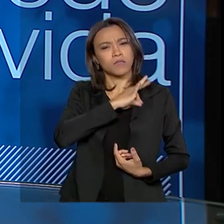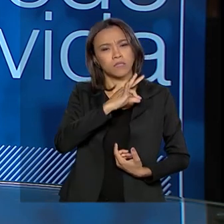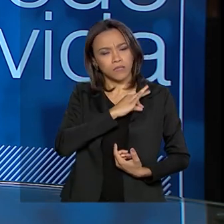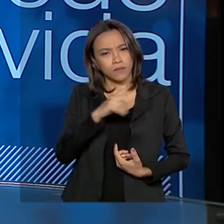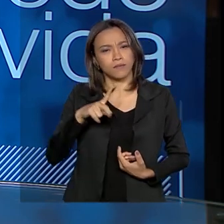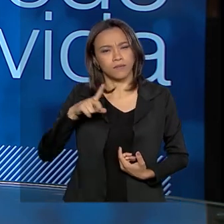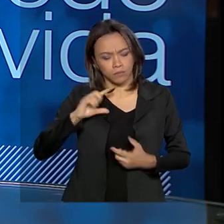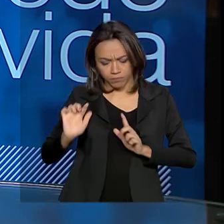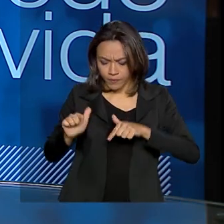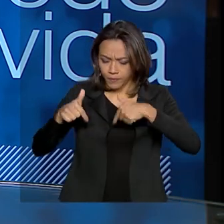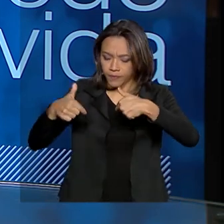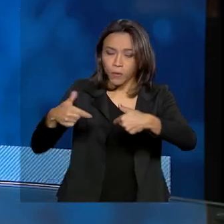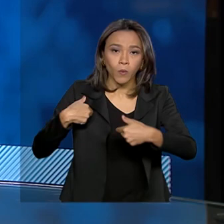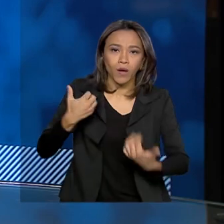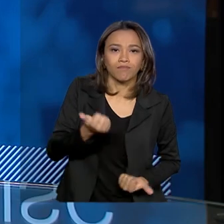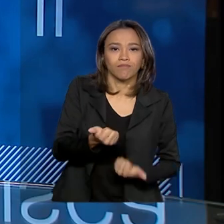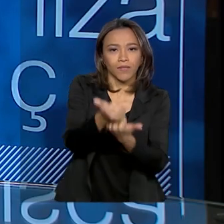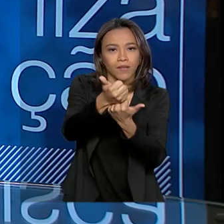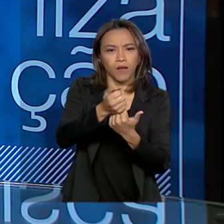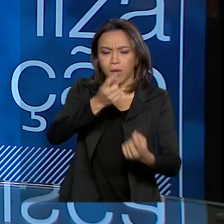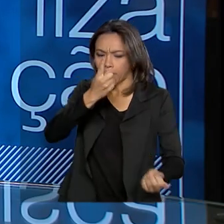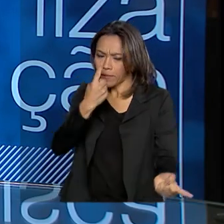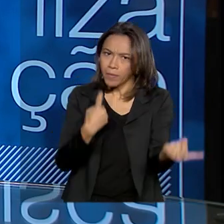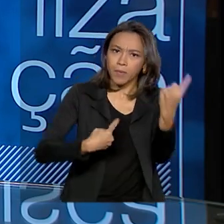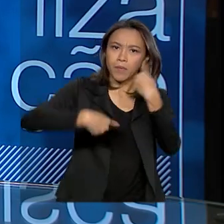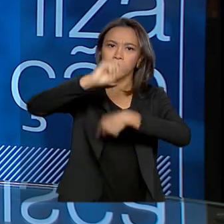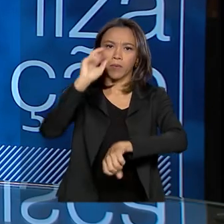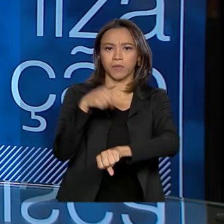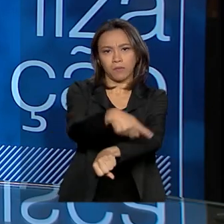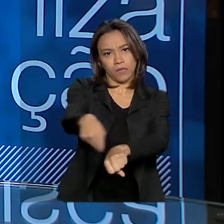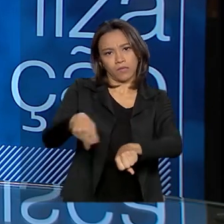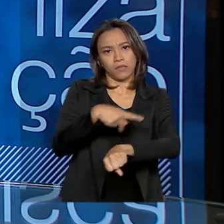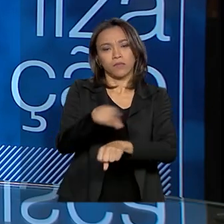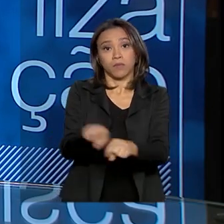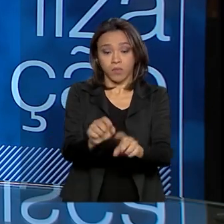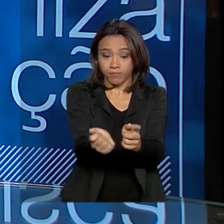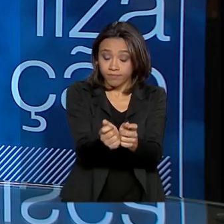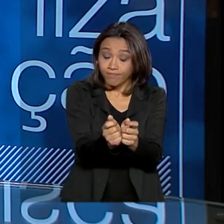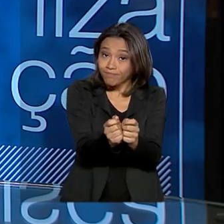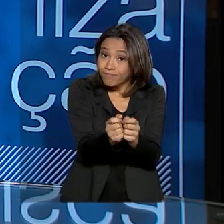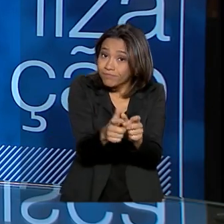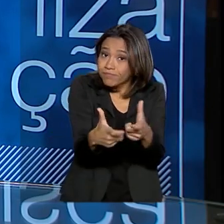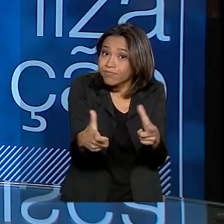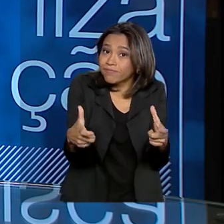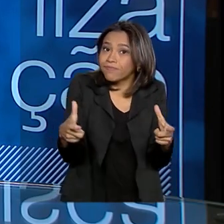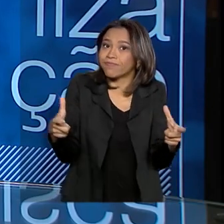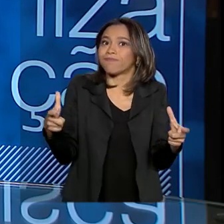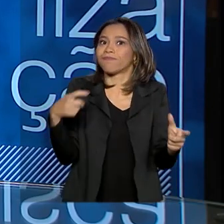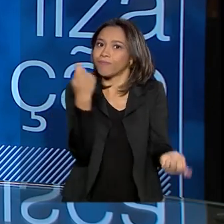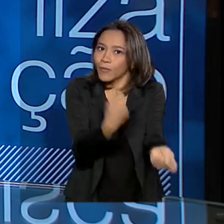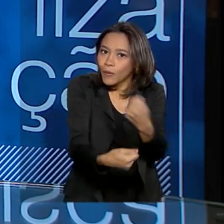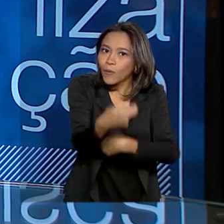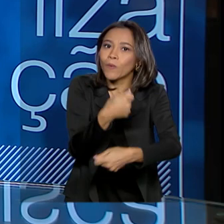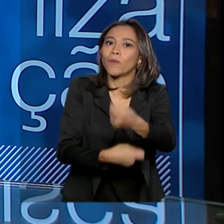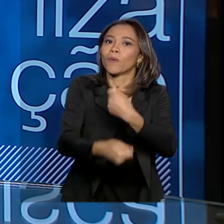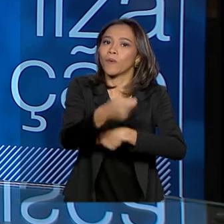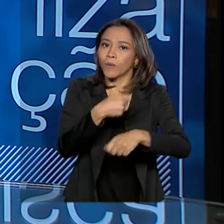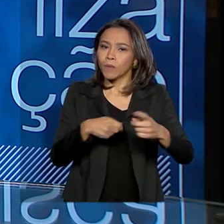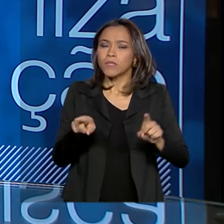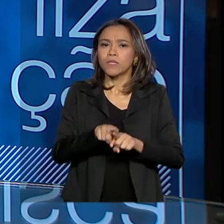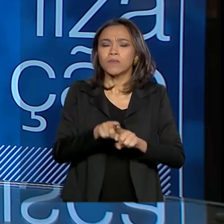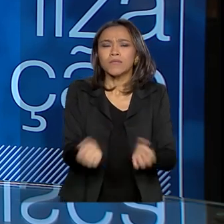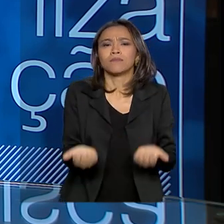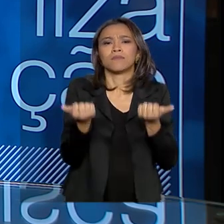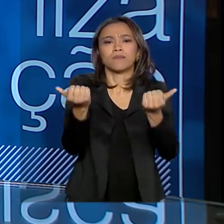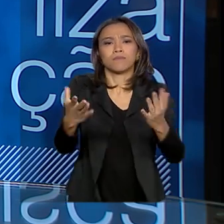atuação de contribuir para o progresso, para o avanço do país, para o crescimento econômico, trazendo uma linha de garantir a